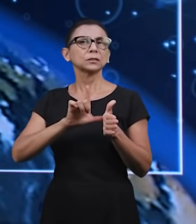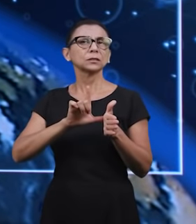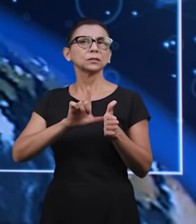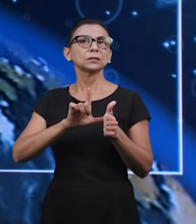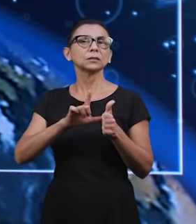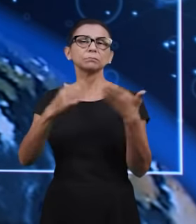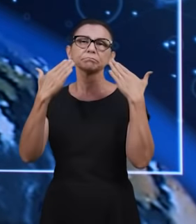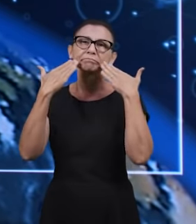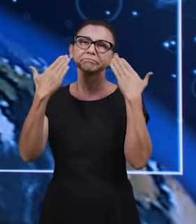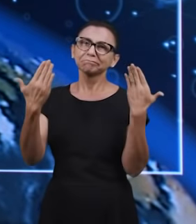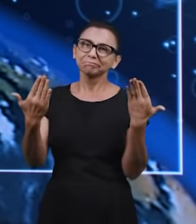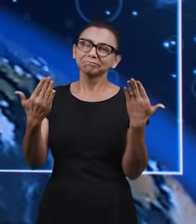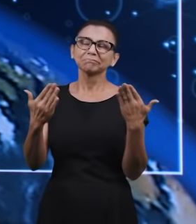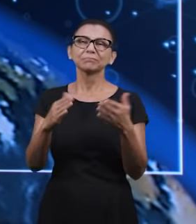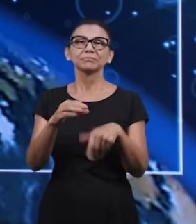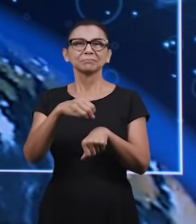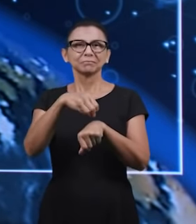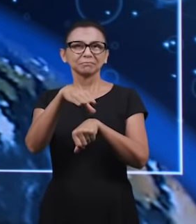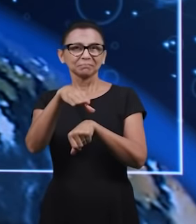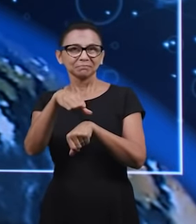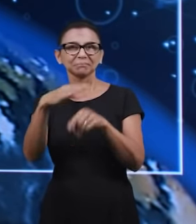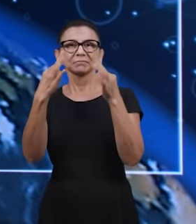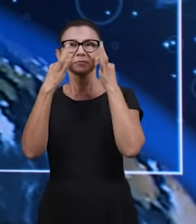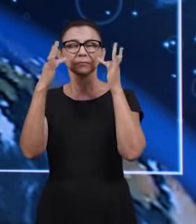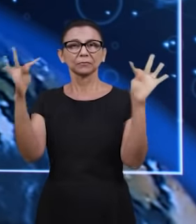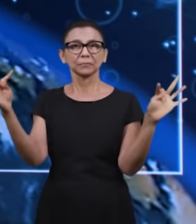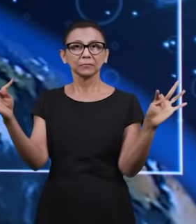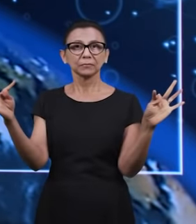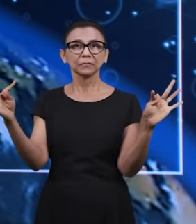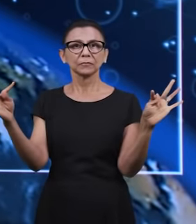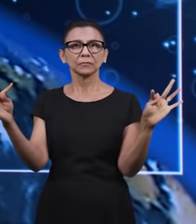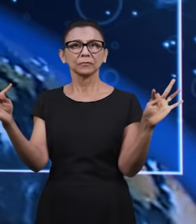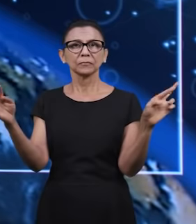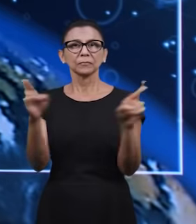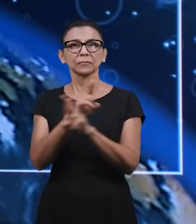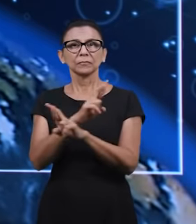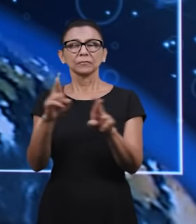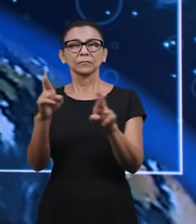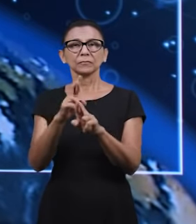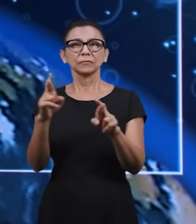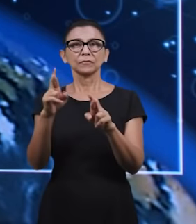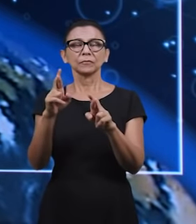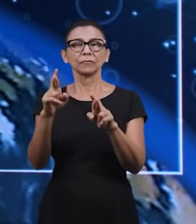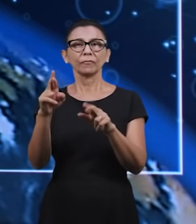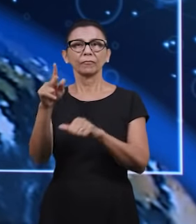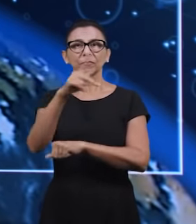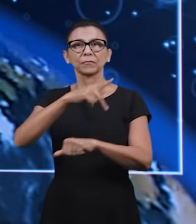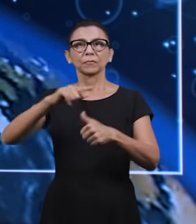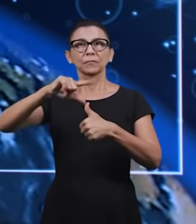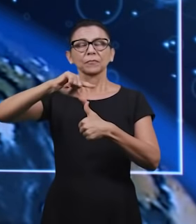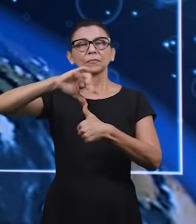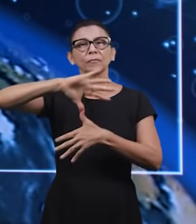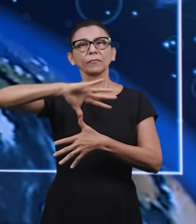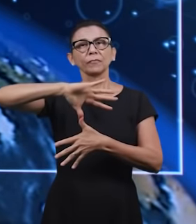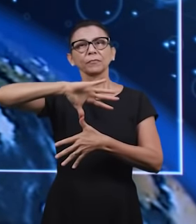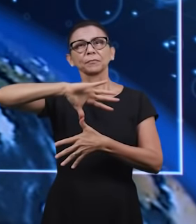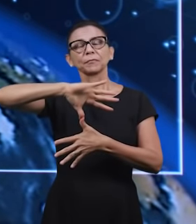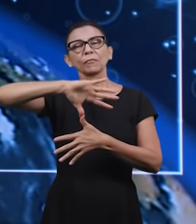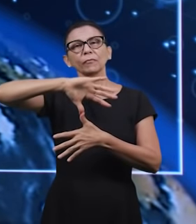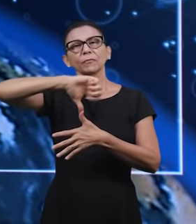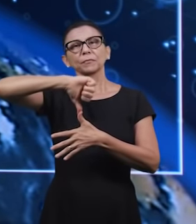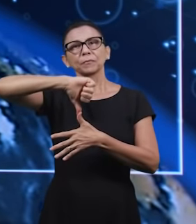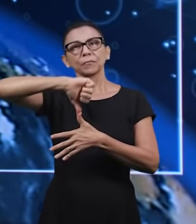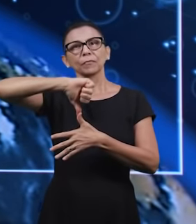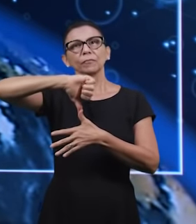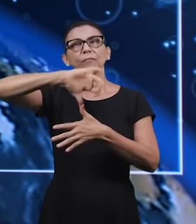transmitirmos estes testemunhos que estão relacionados aos nossos países da América do Sul e América Central, eu quero